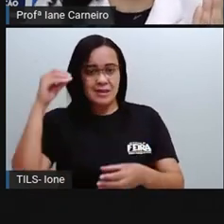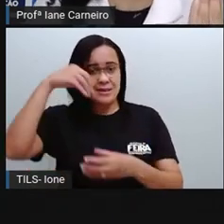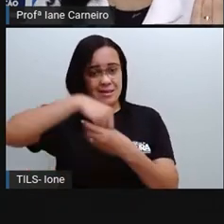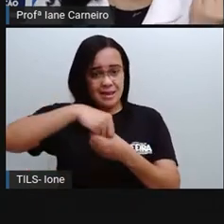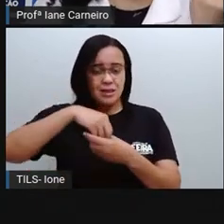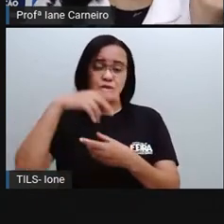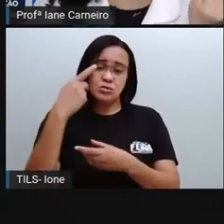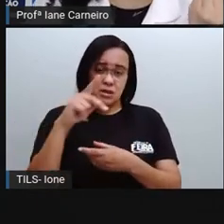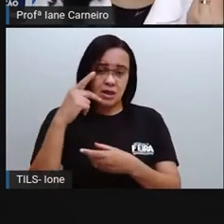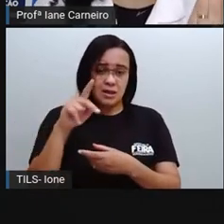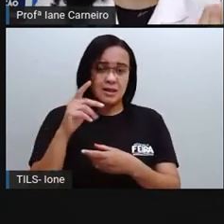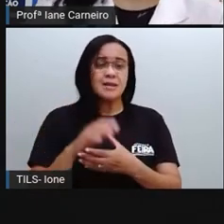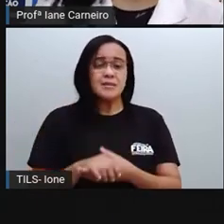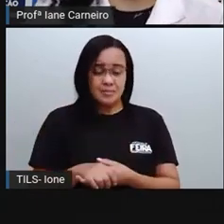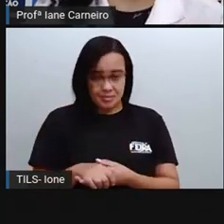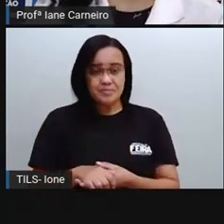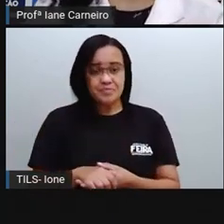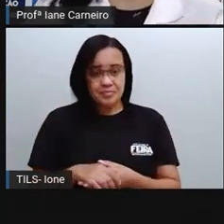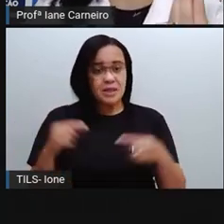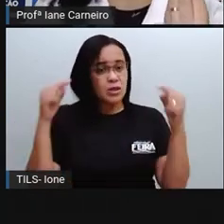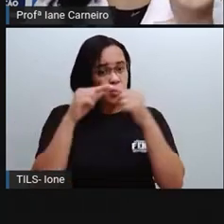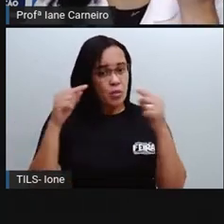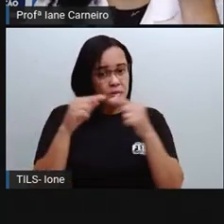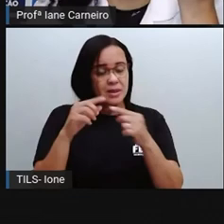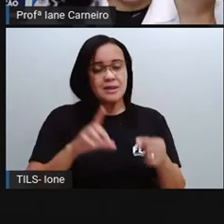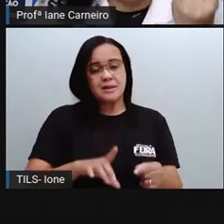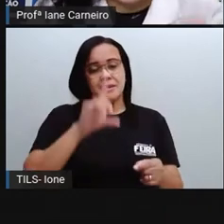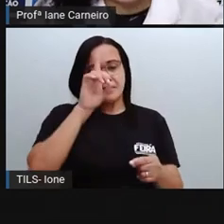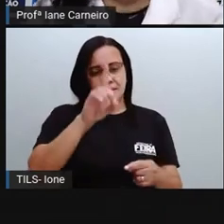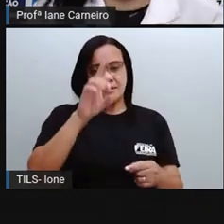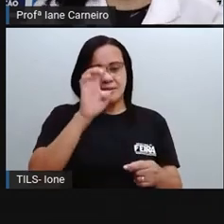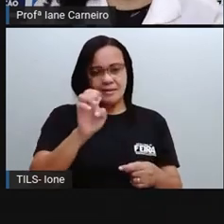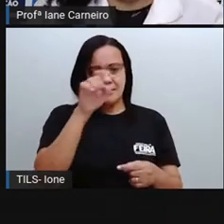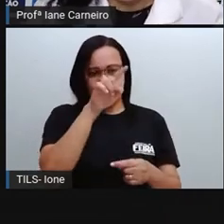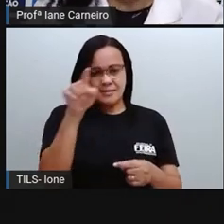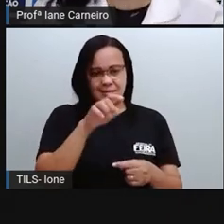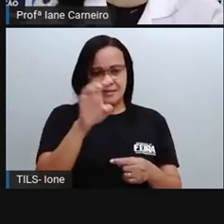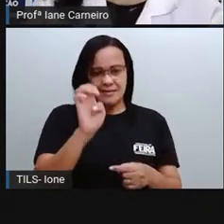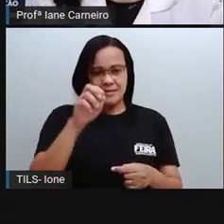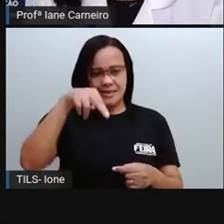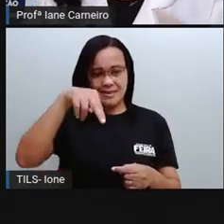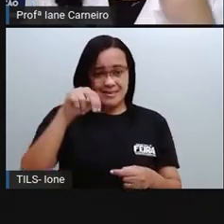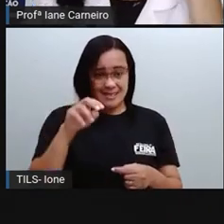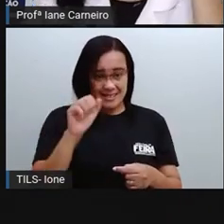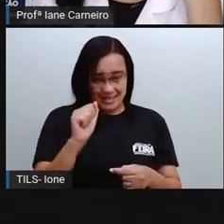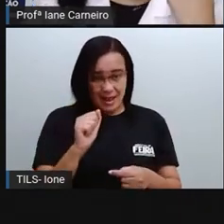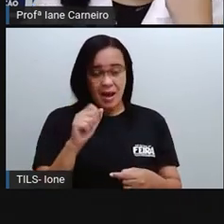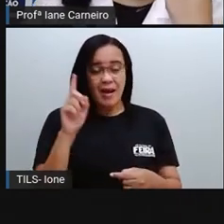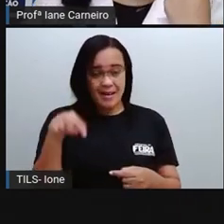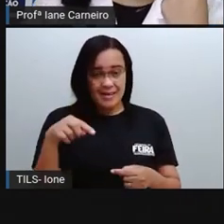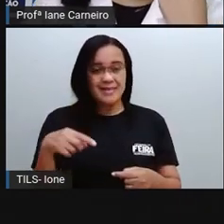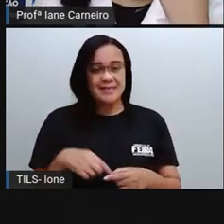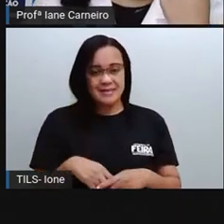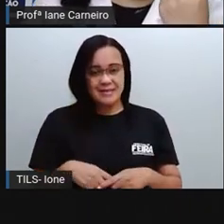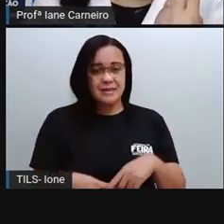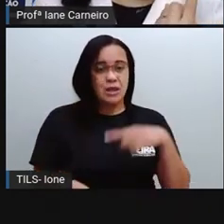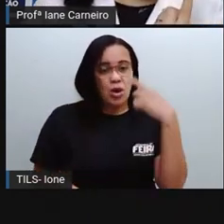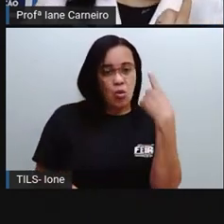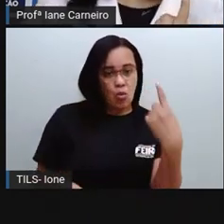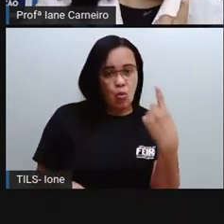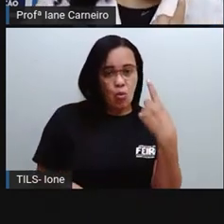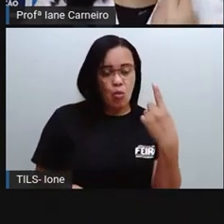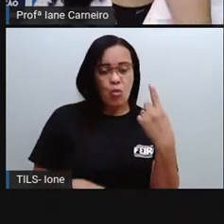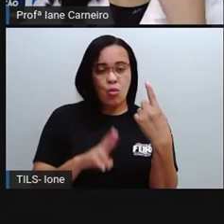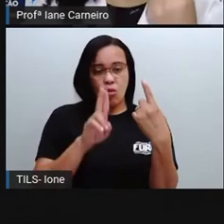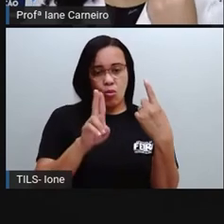aqui. Então representa a dezena, né? Quer dizer que tem 10 cubinhos, tá bom? Então um cubinho, uma